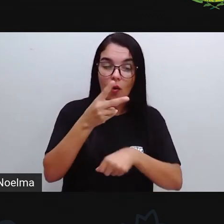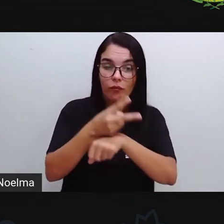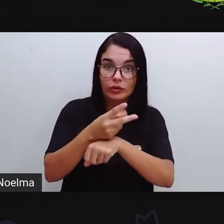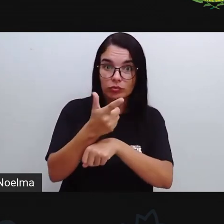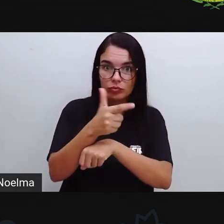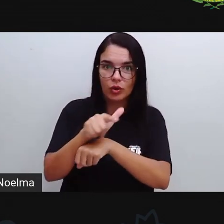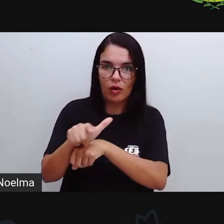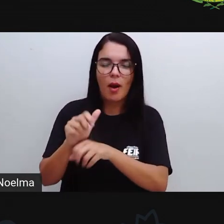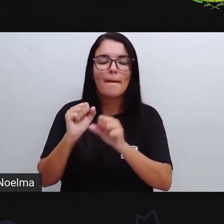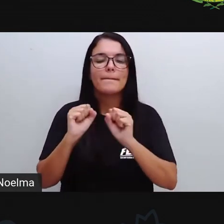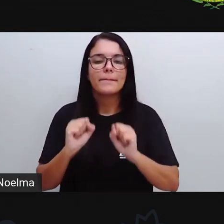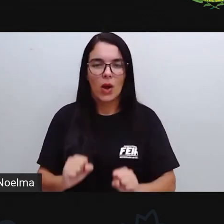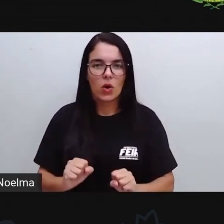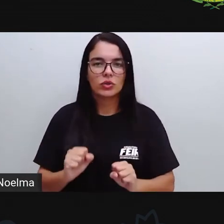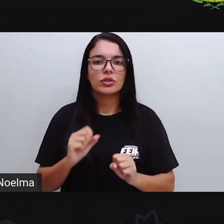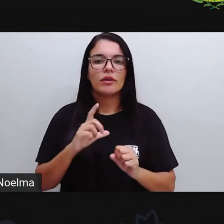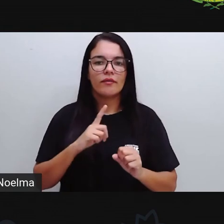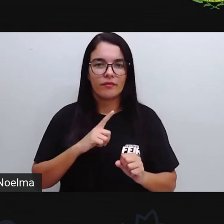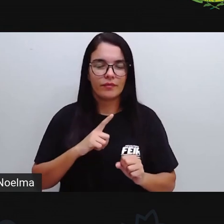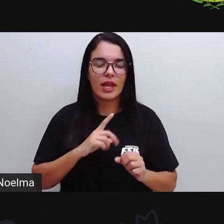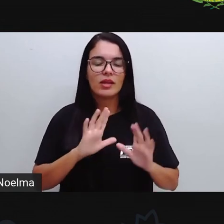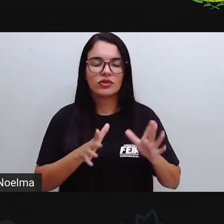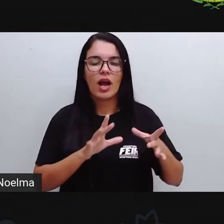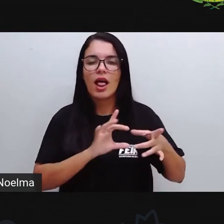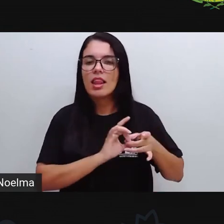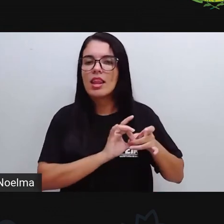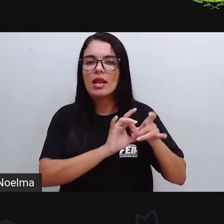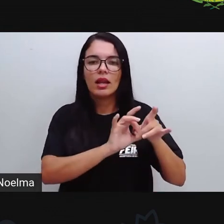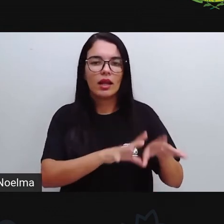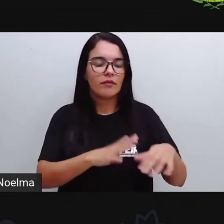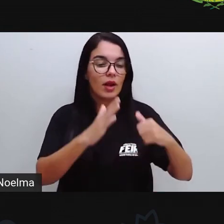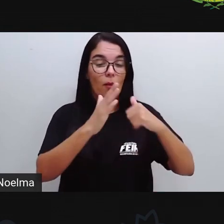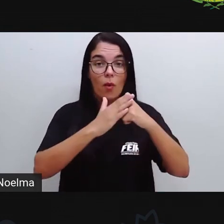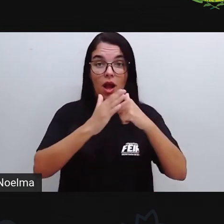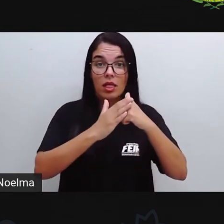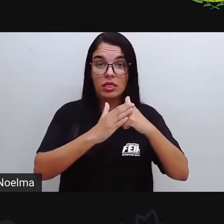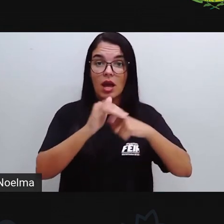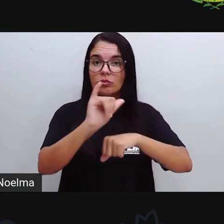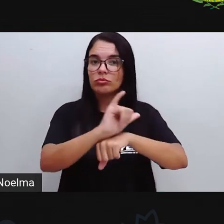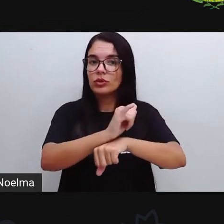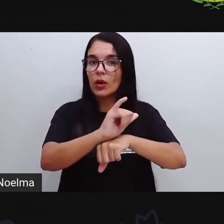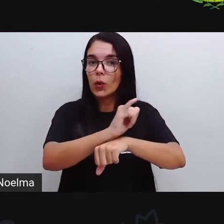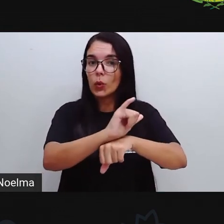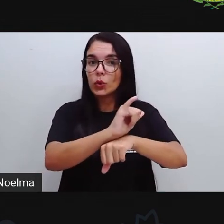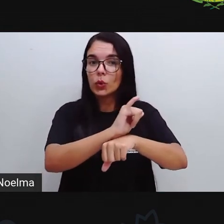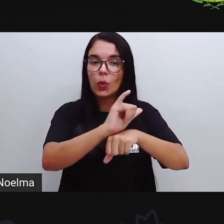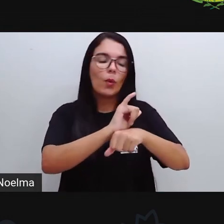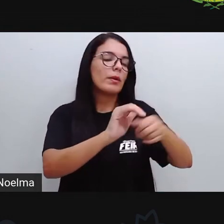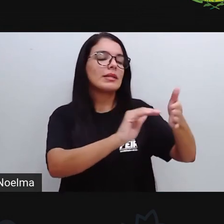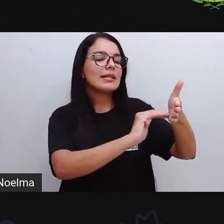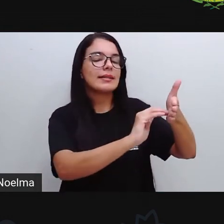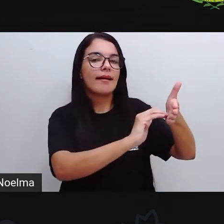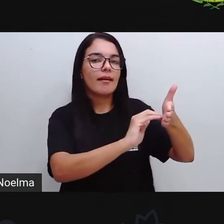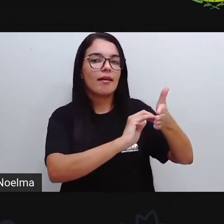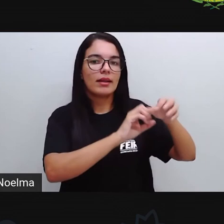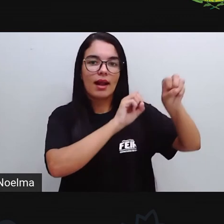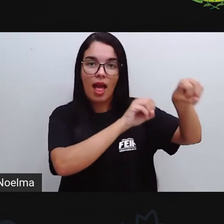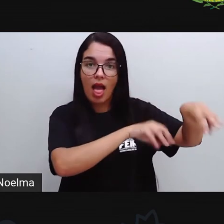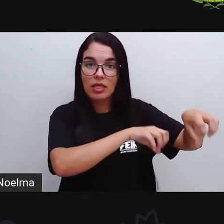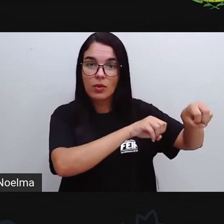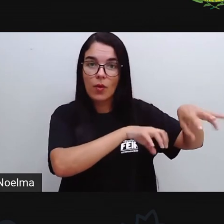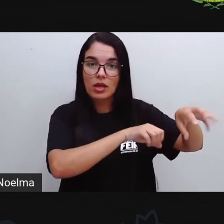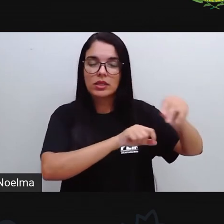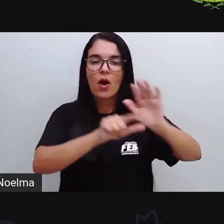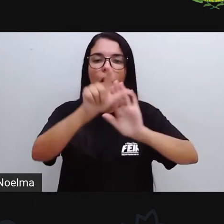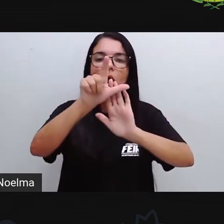podem estar Fazendo isso Esse vídeo está Disponível No nosso canal O canal Da Seduc De Feira de Santana Na nossa Playlist